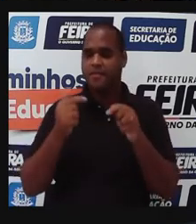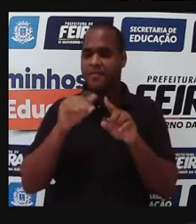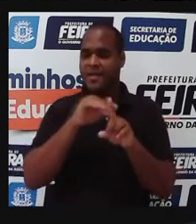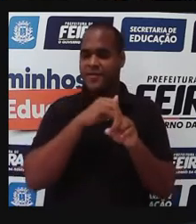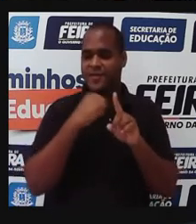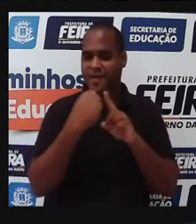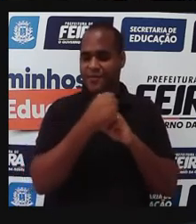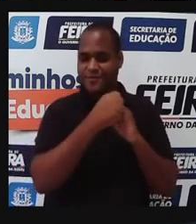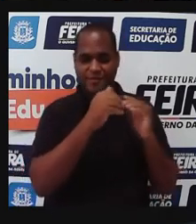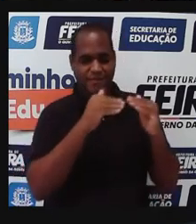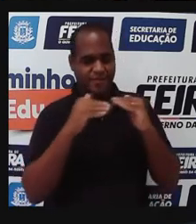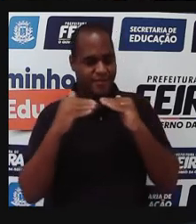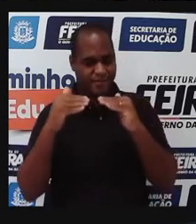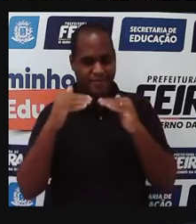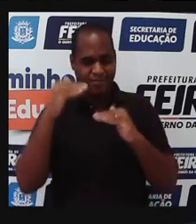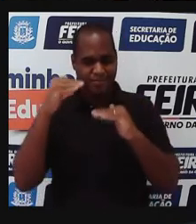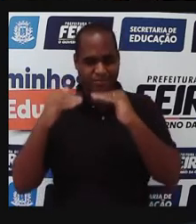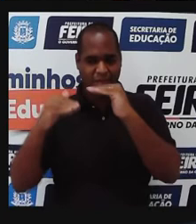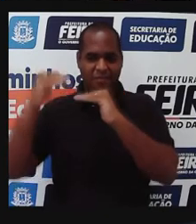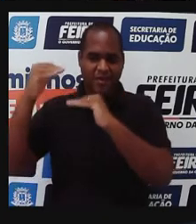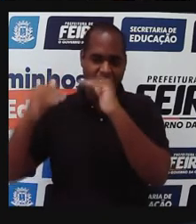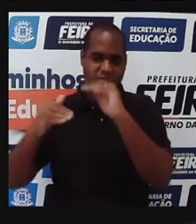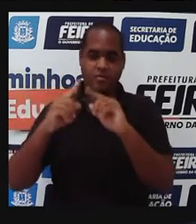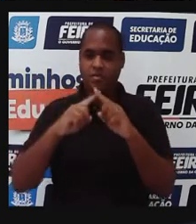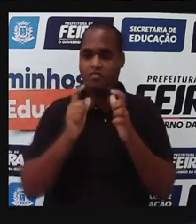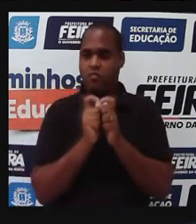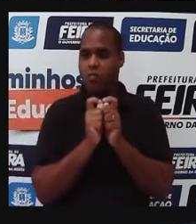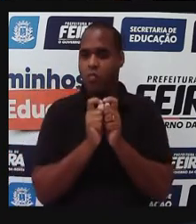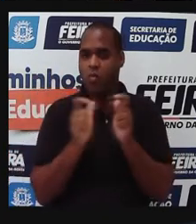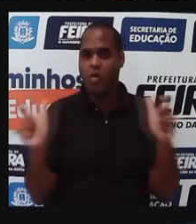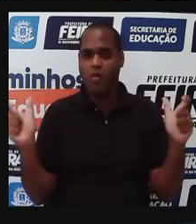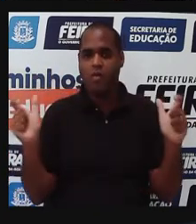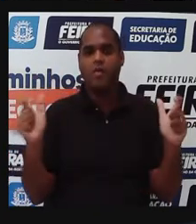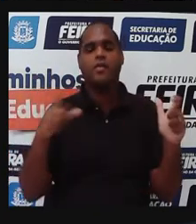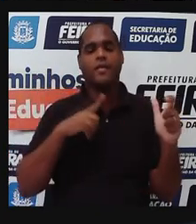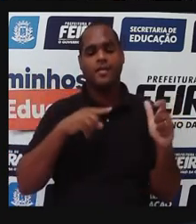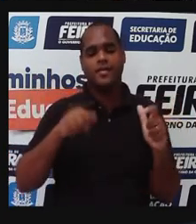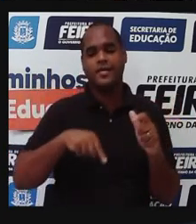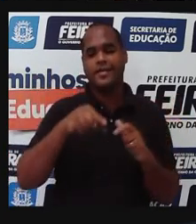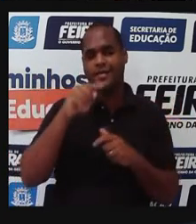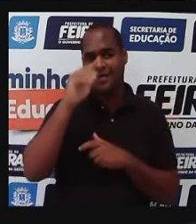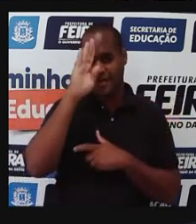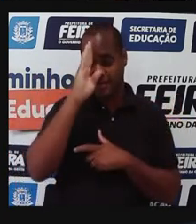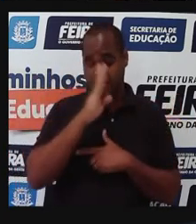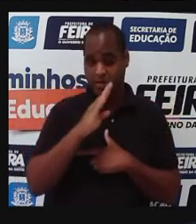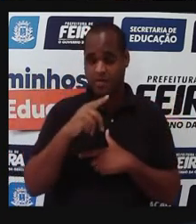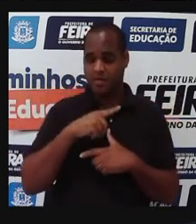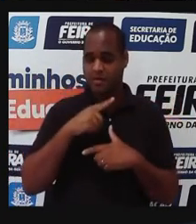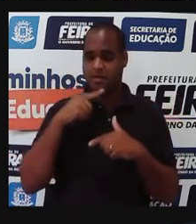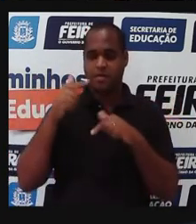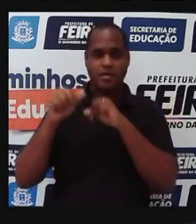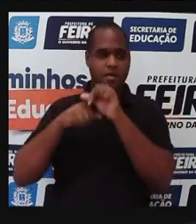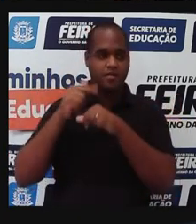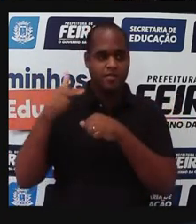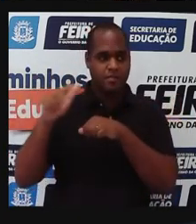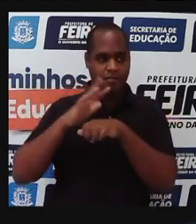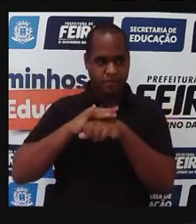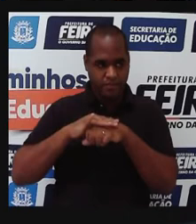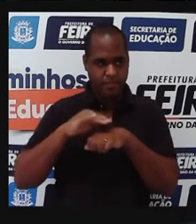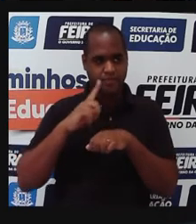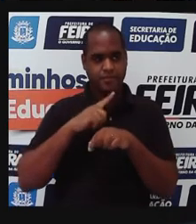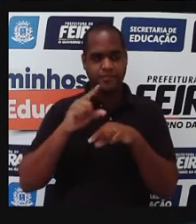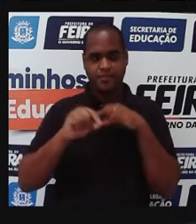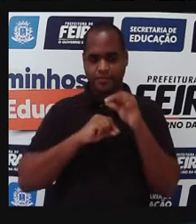sociais e a extensão, o tamanho do nosso país, né, faz com que muitas dessas doenças,